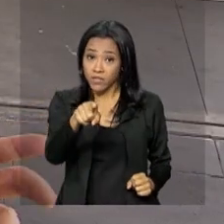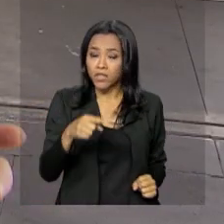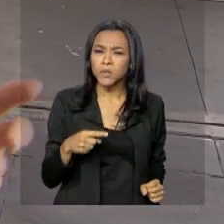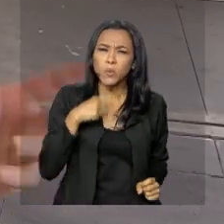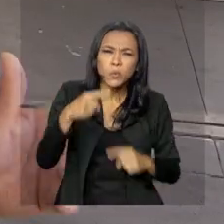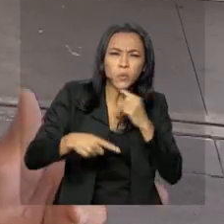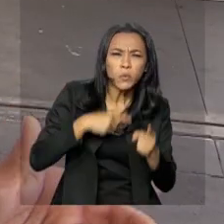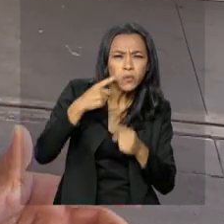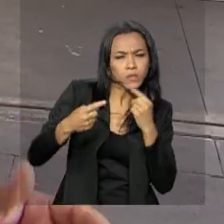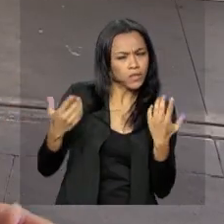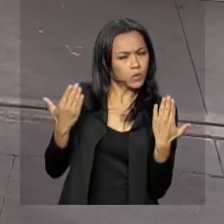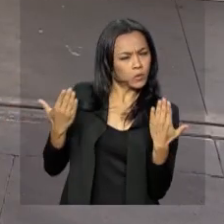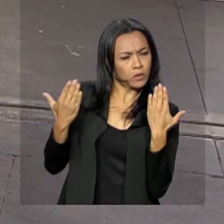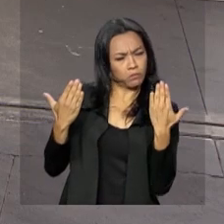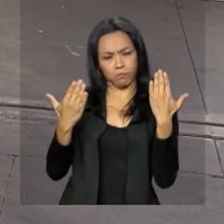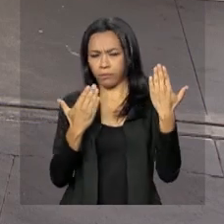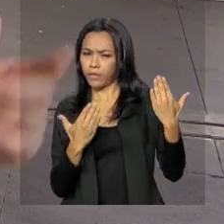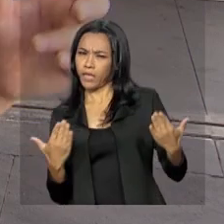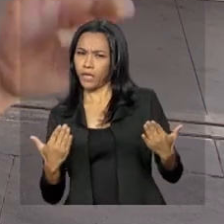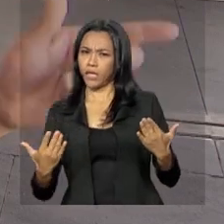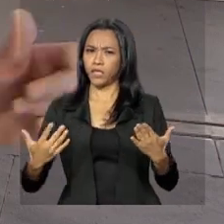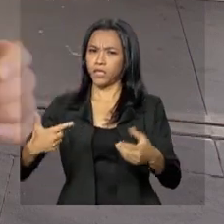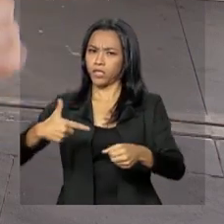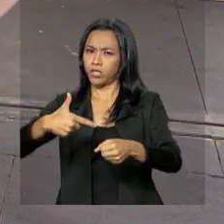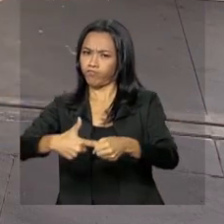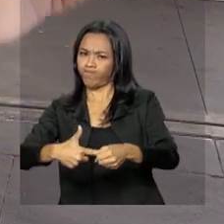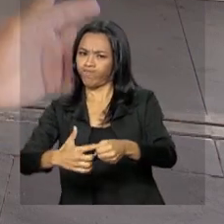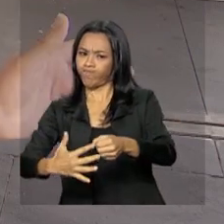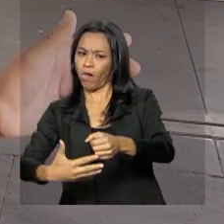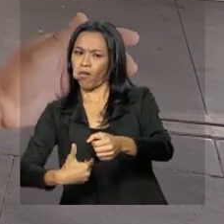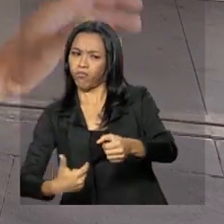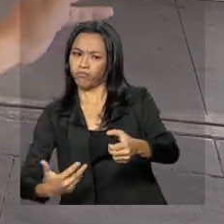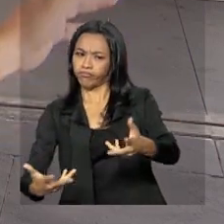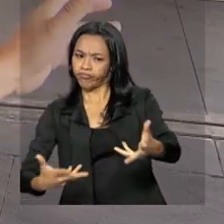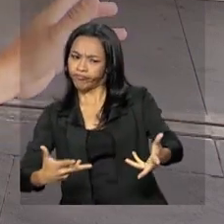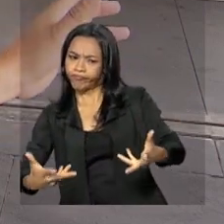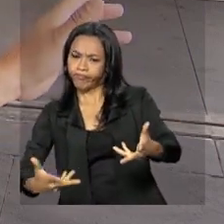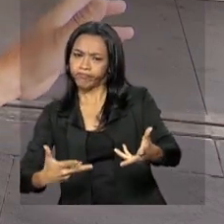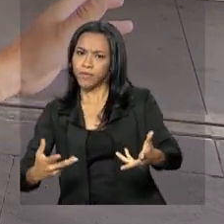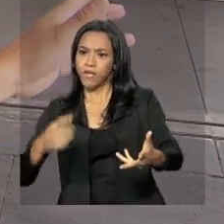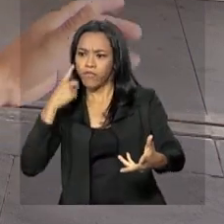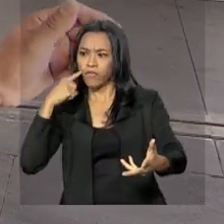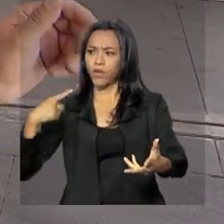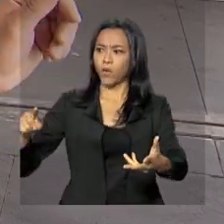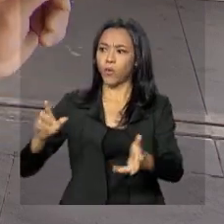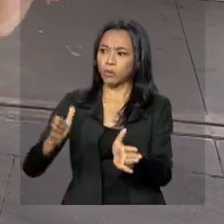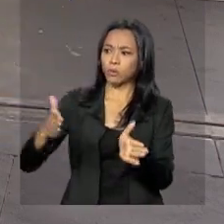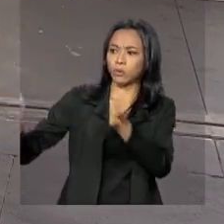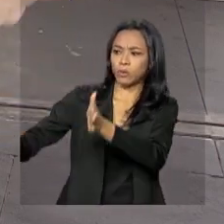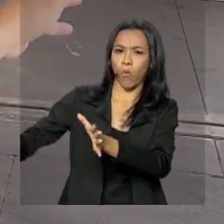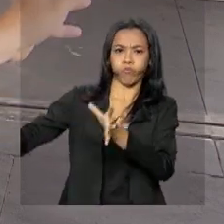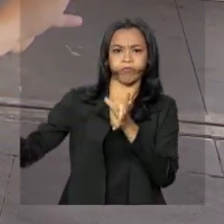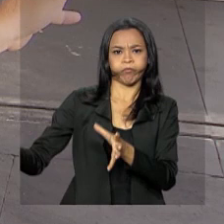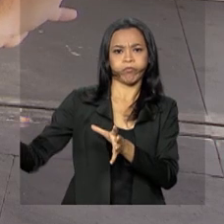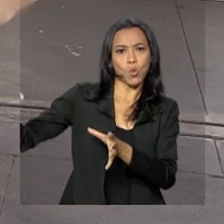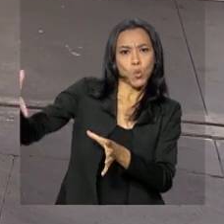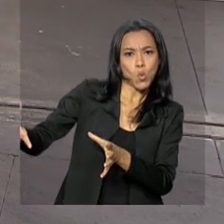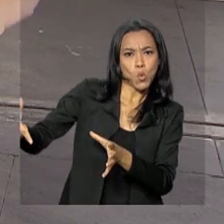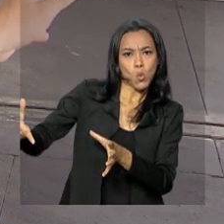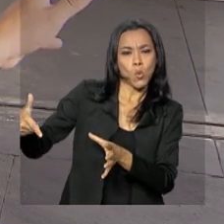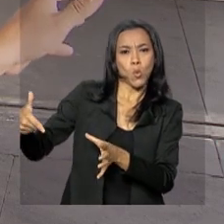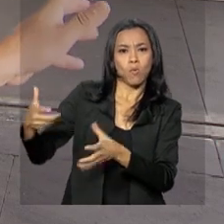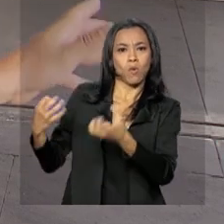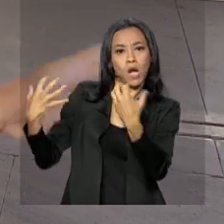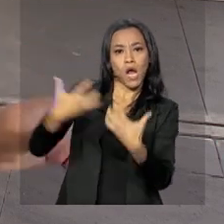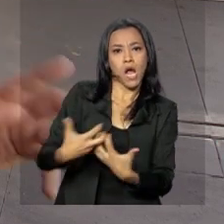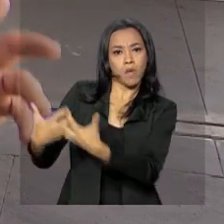suspeita de adulteração, inclusive se verificar algum tanque externo instalado no posto, um caminhão, um tanque